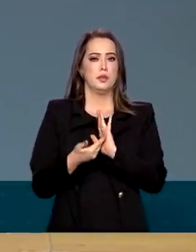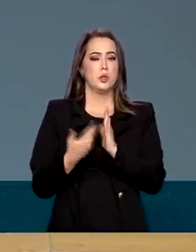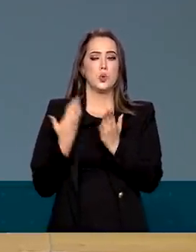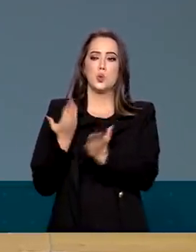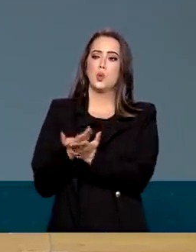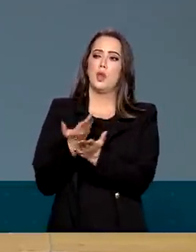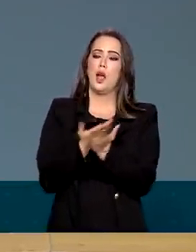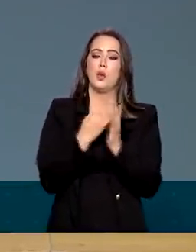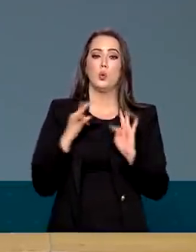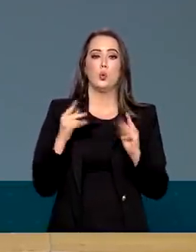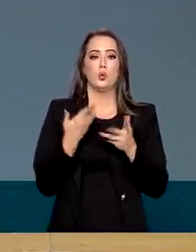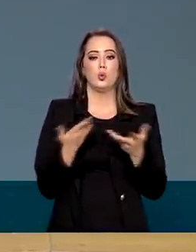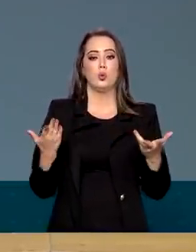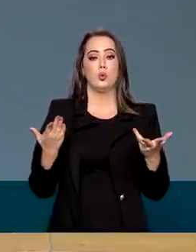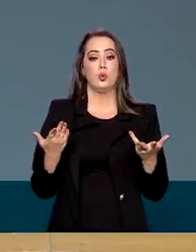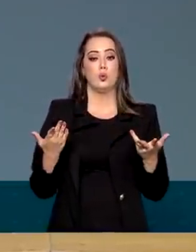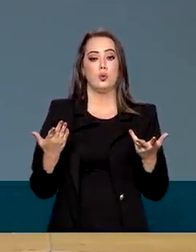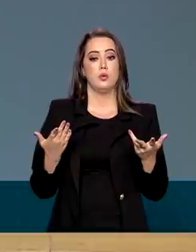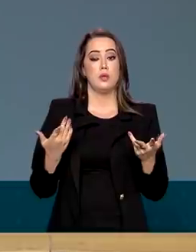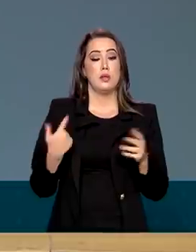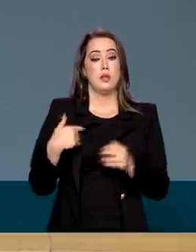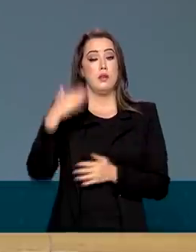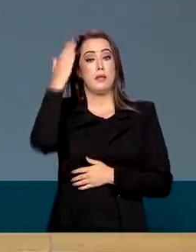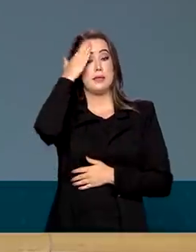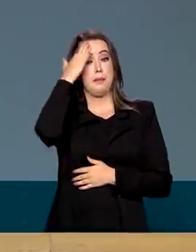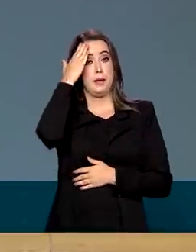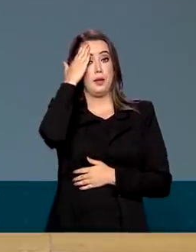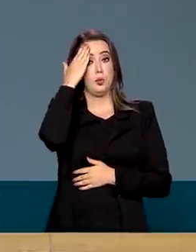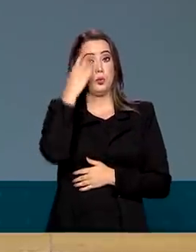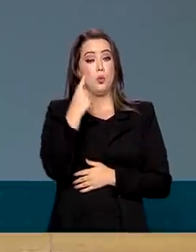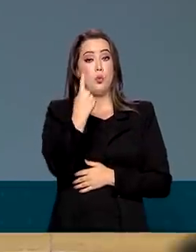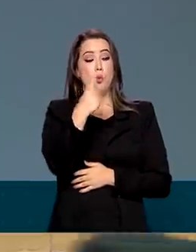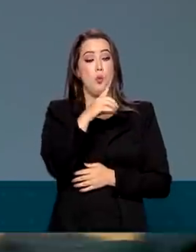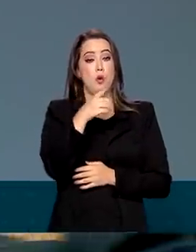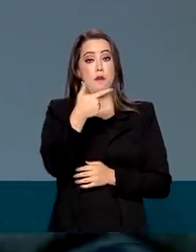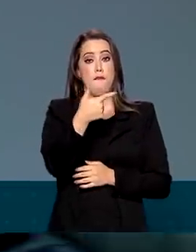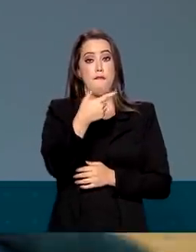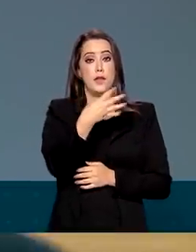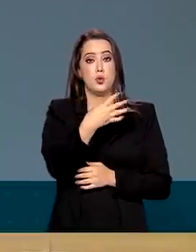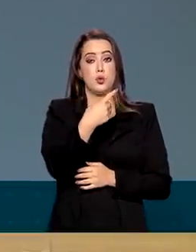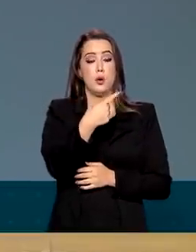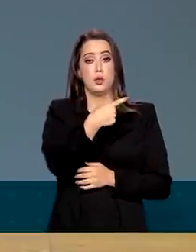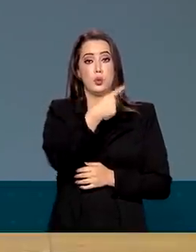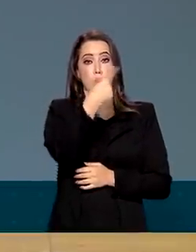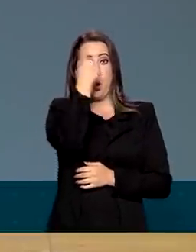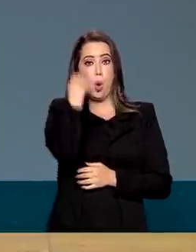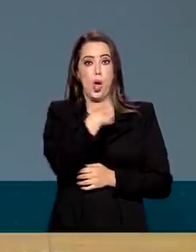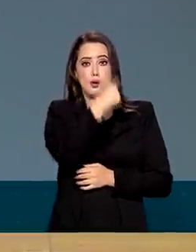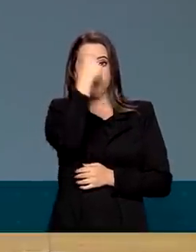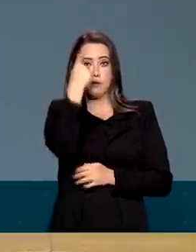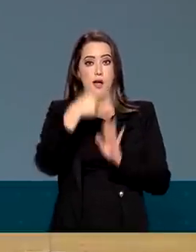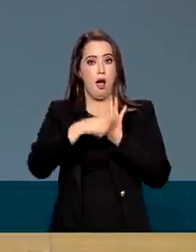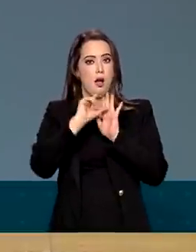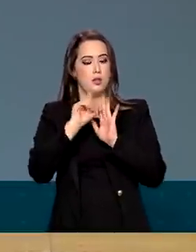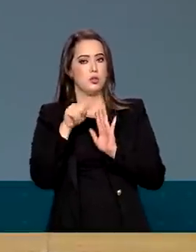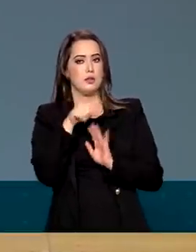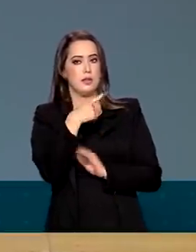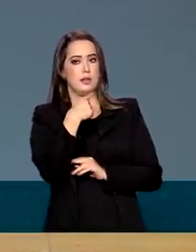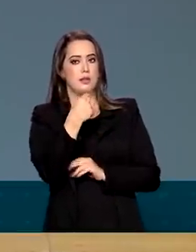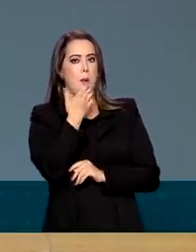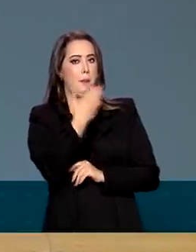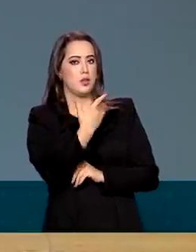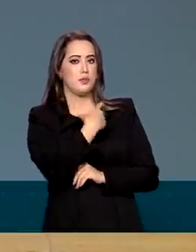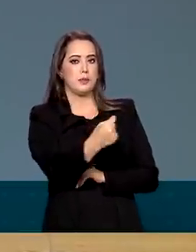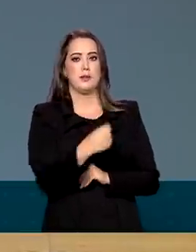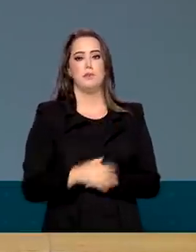analisaram tudo e eu soube 24 horas antes só que eles iam pedir para sair. Ou seja, eu sempre disse a eles o seguinte,